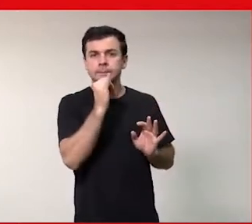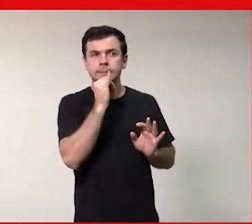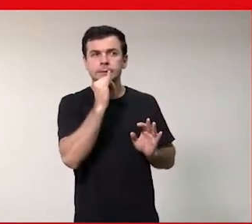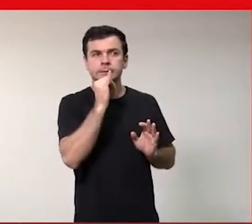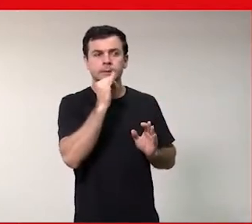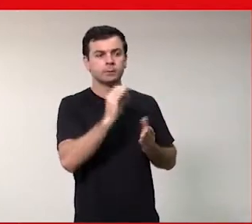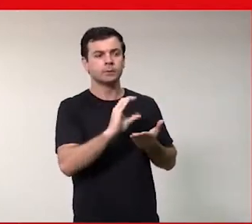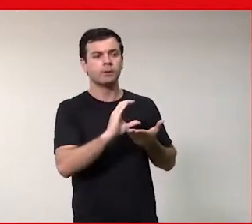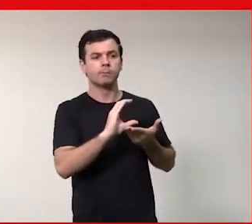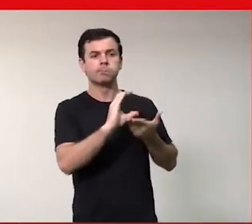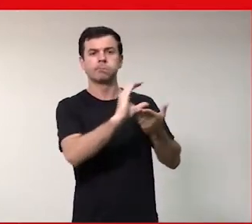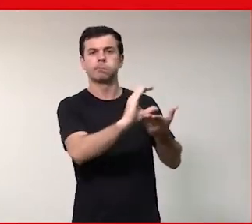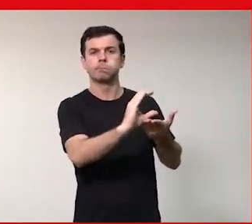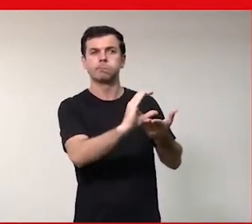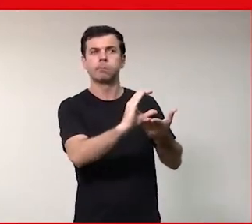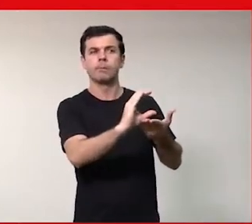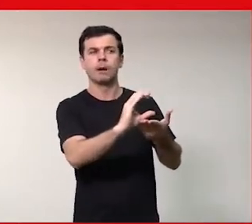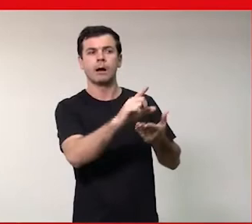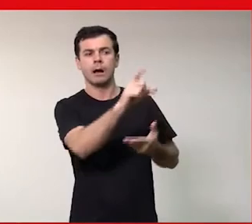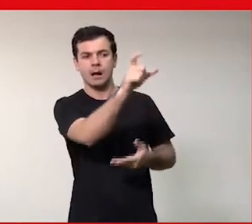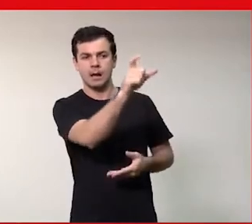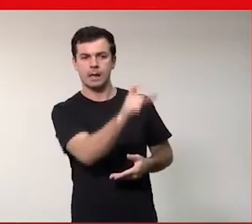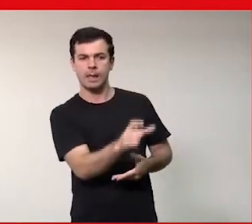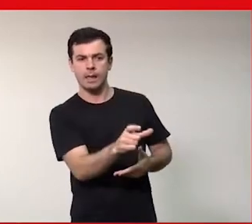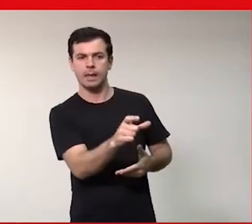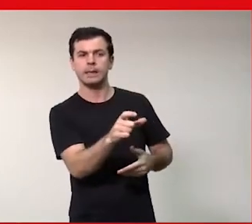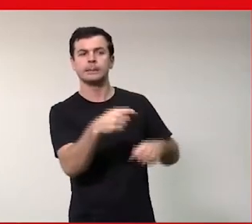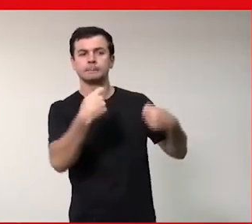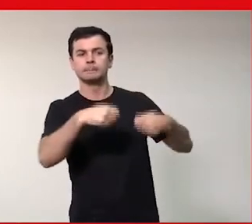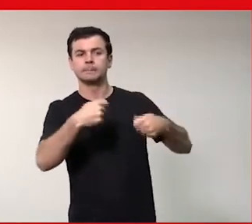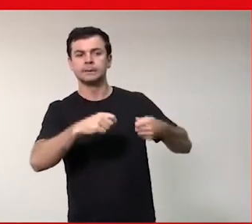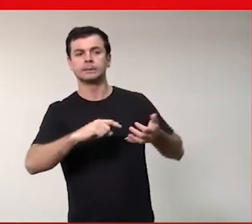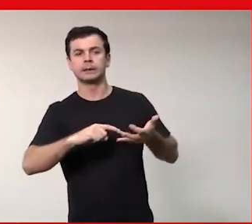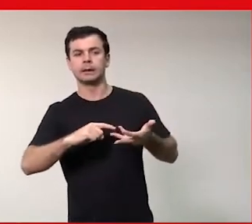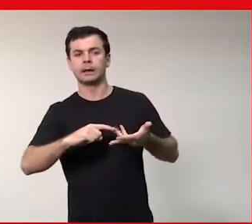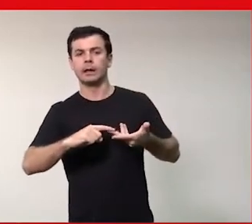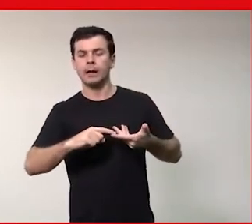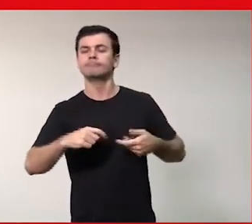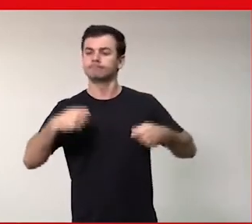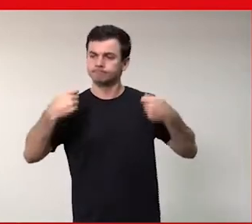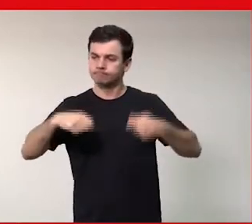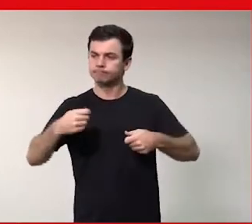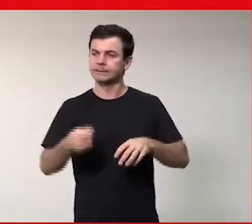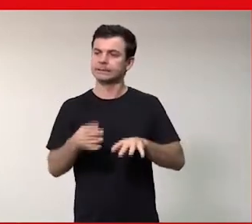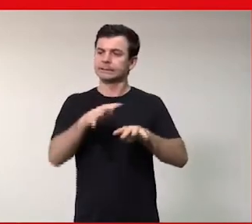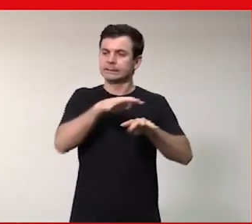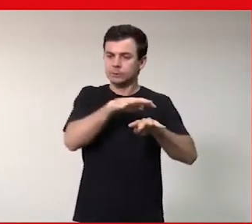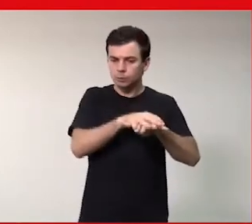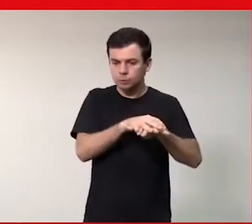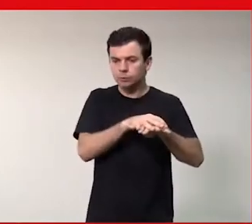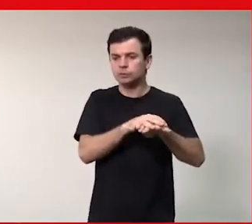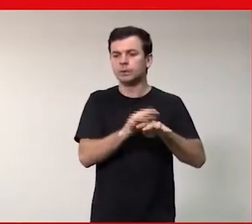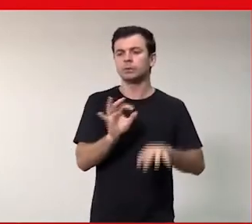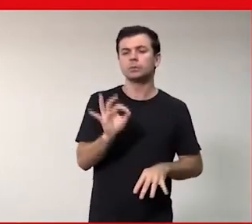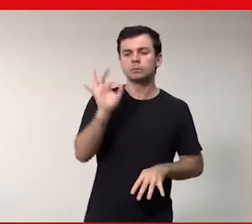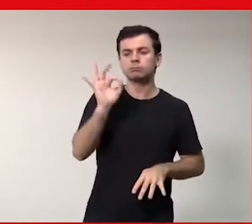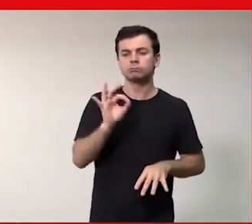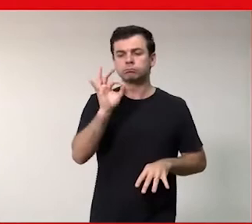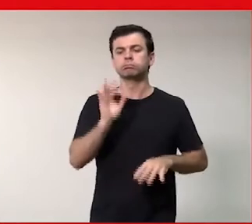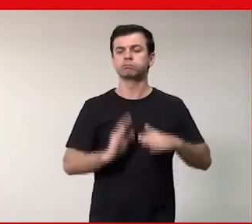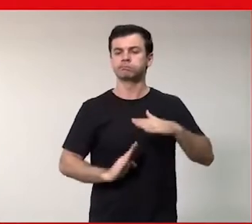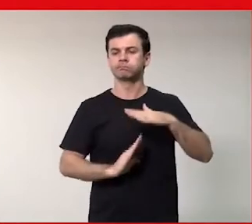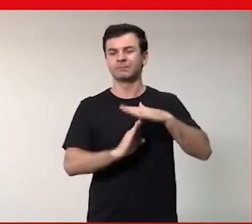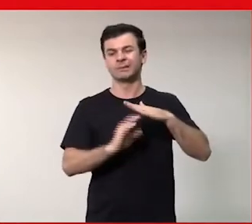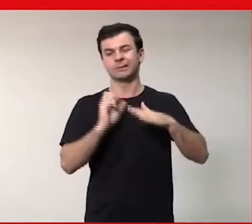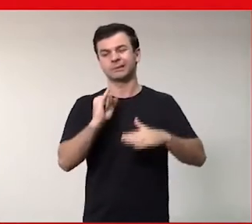determinado, eu tenho um dos quesitos lá que é a inclusão dos meus times. Eu tenho que ter X% de inclusão, senão eu não recebo